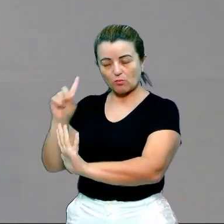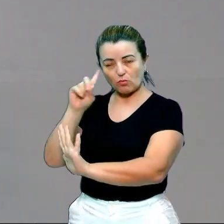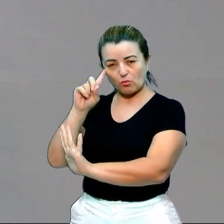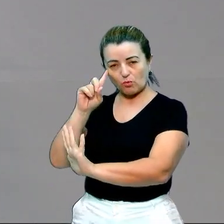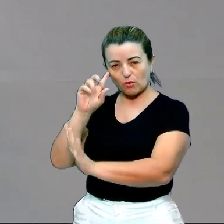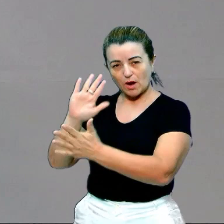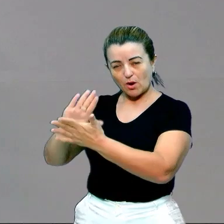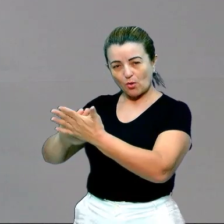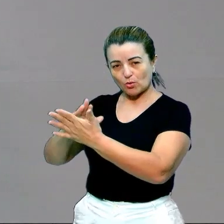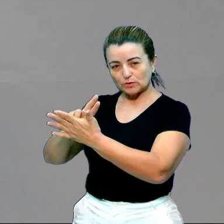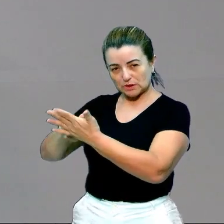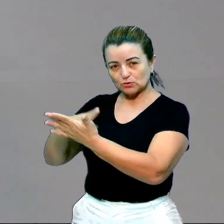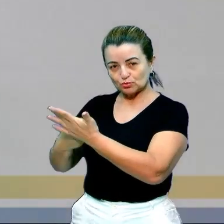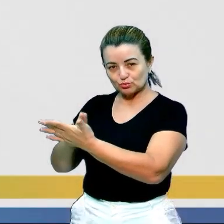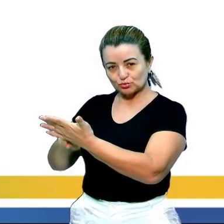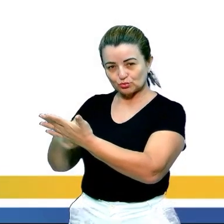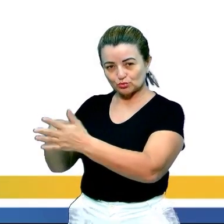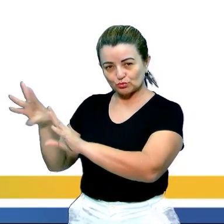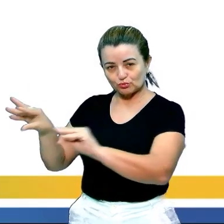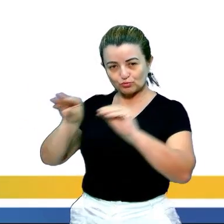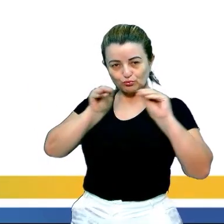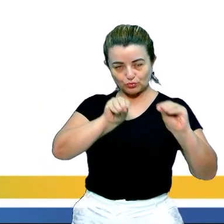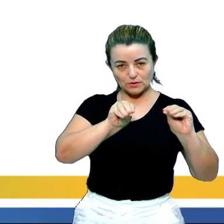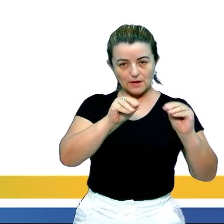Vamos observar onde é que está essa citação direta.